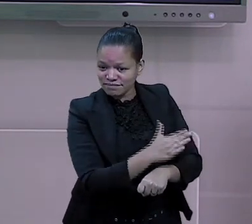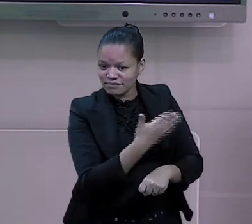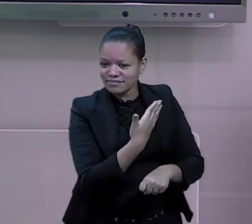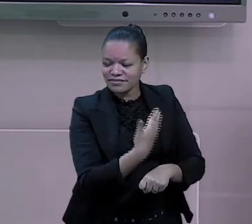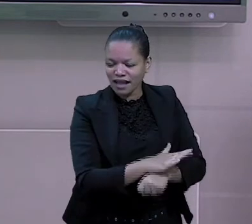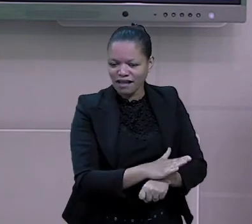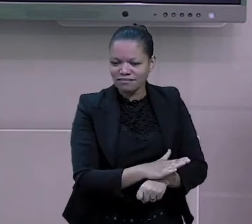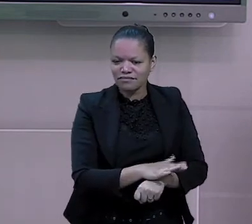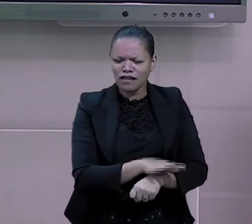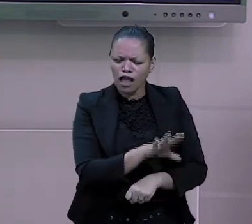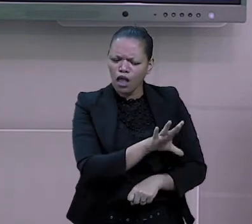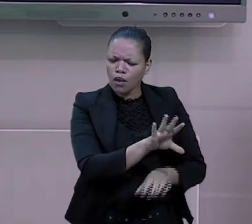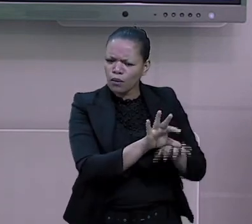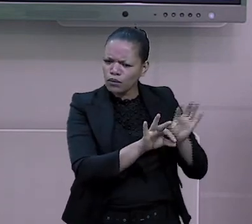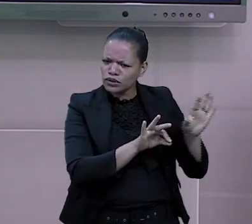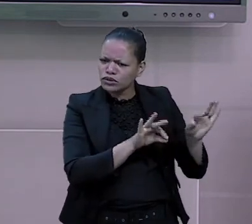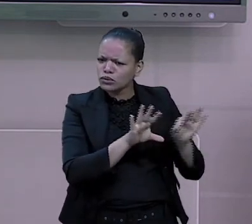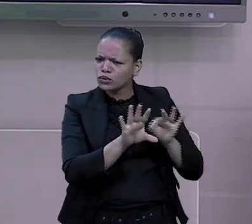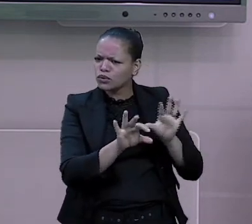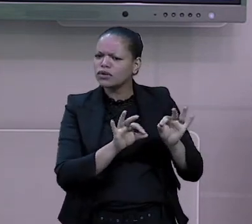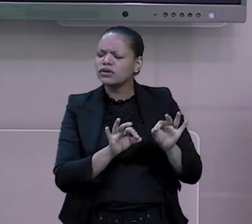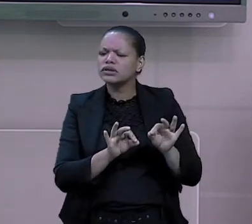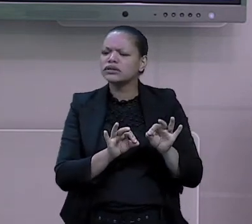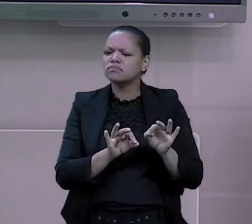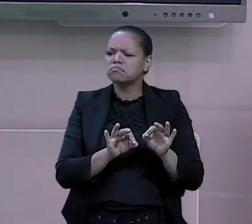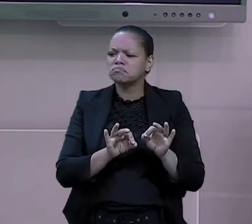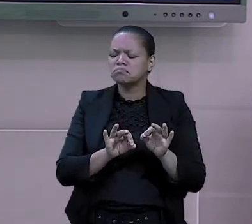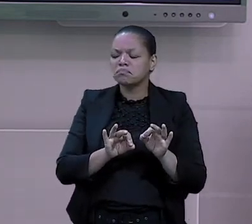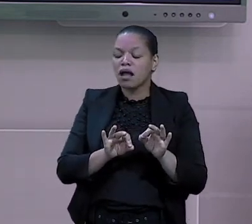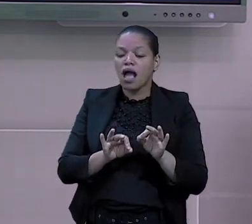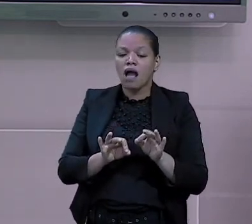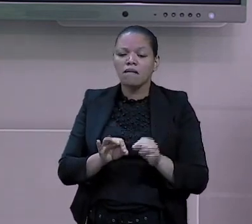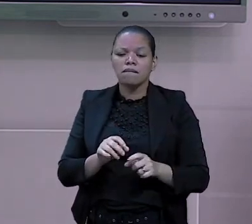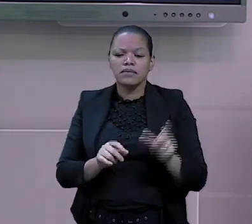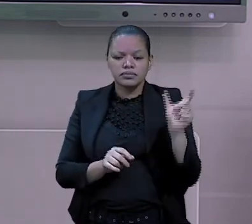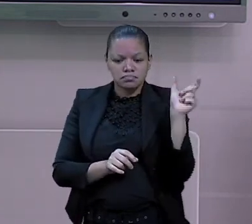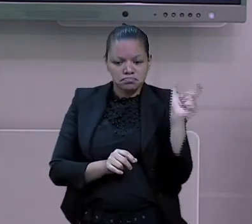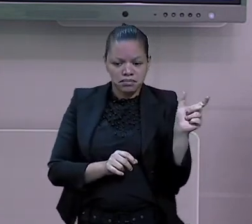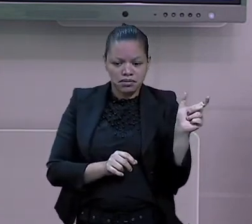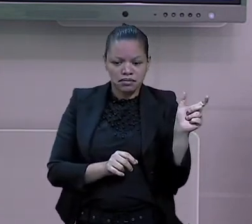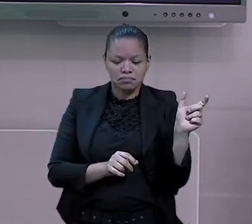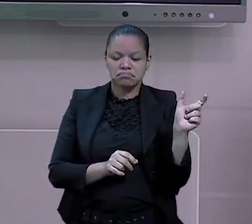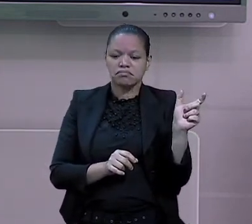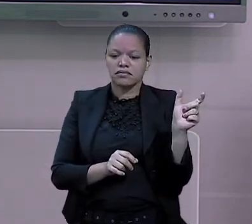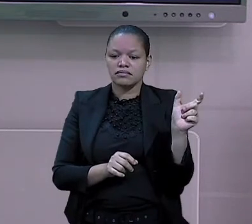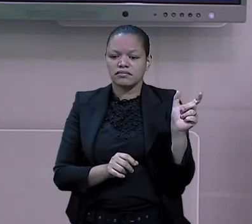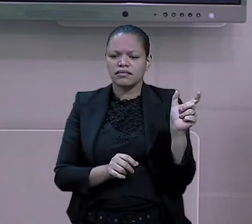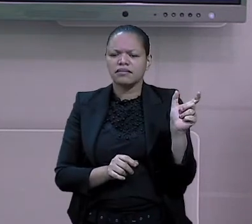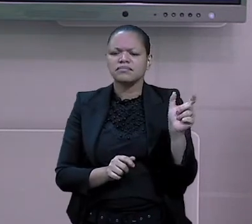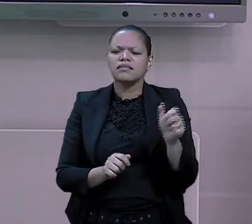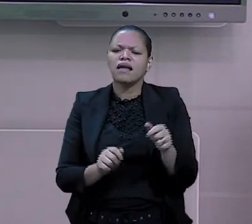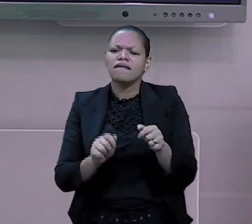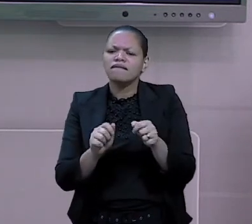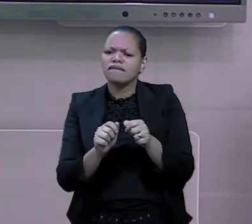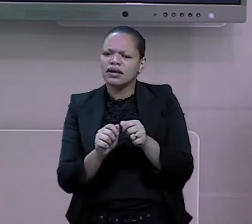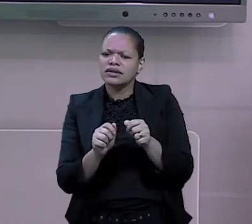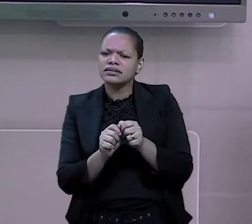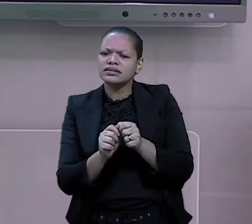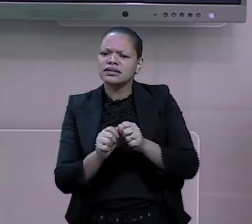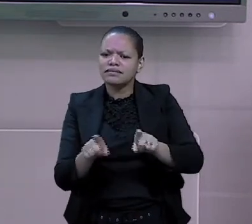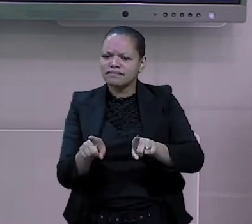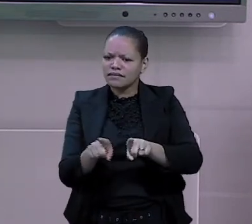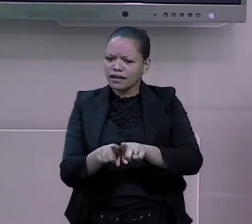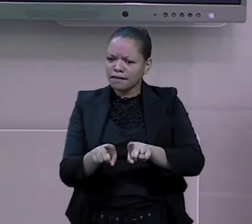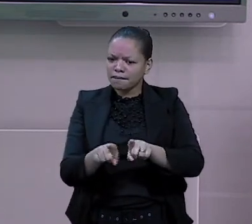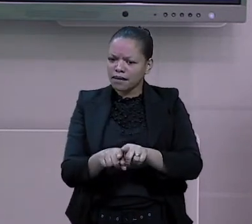separei algumas palavras aqui pra vocês que a gente vai fazer, né, eu já separei o grau normal, nós